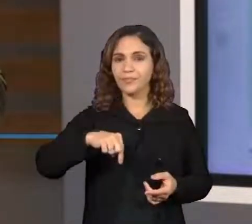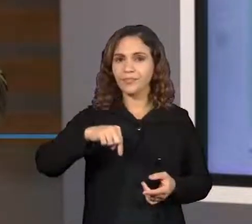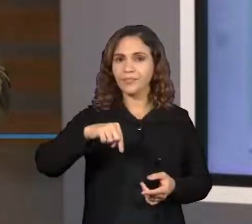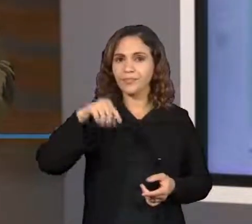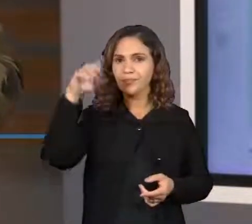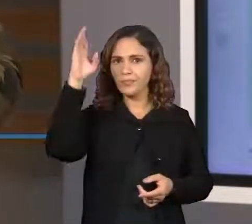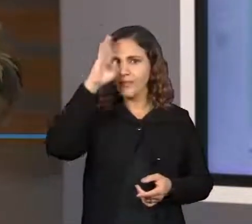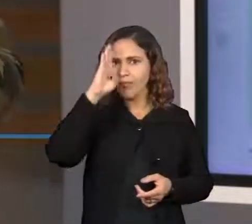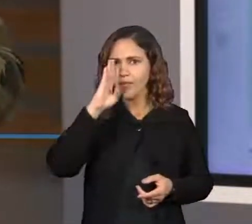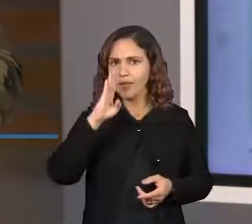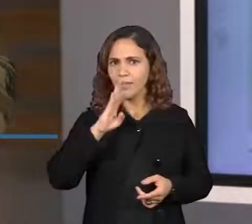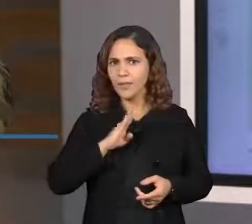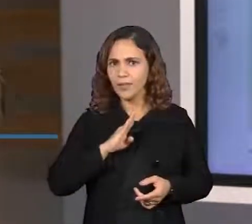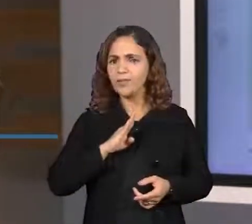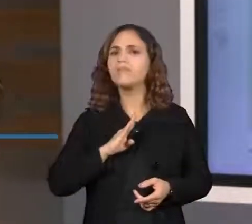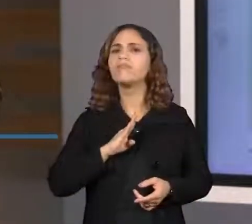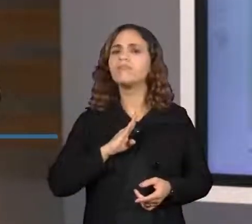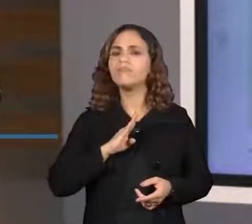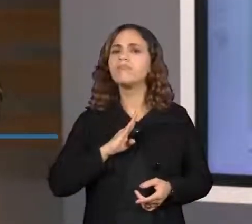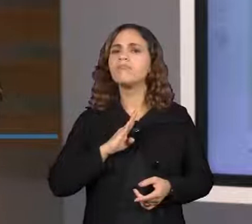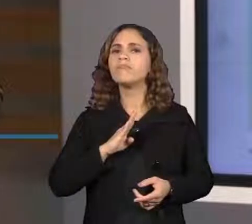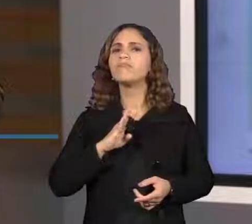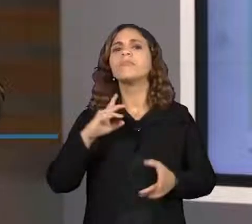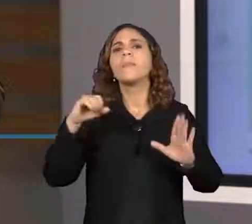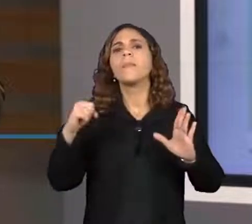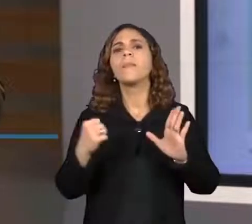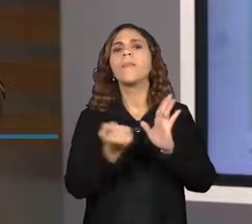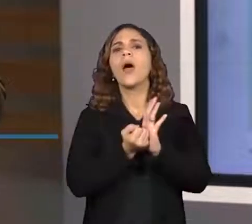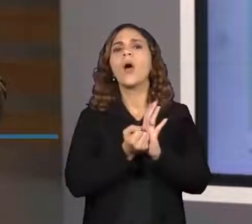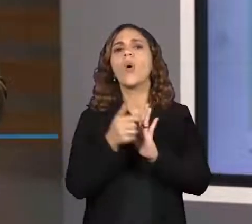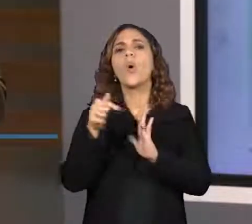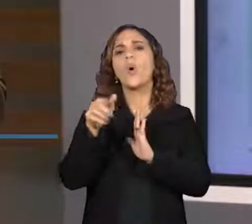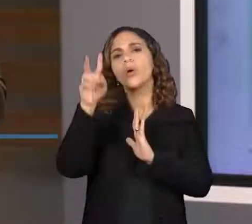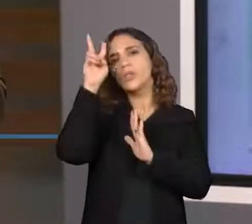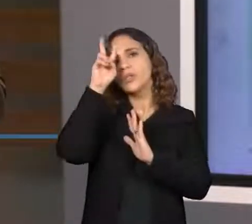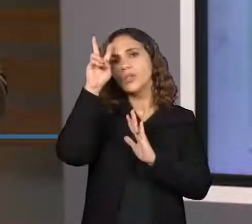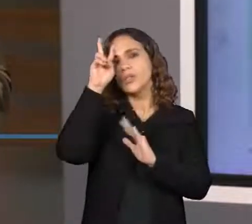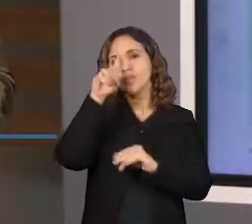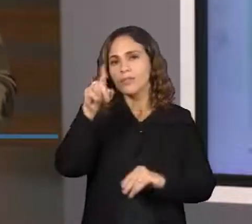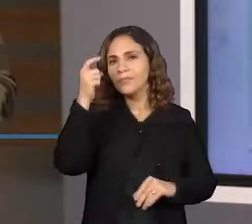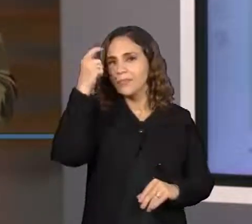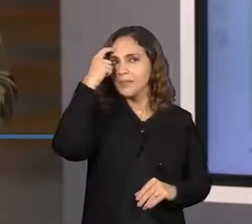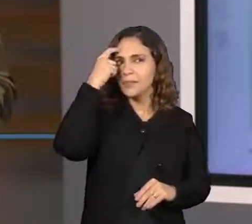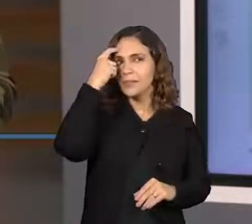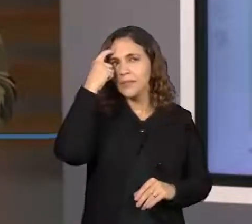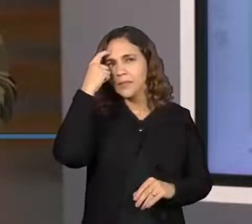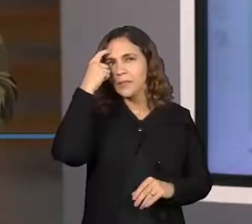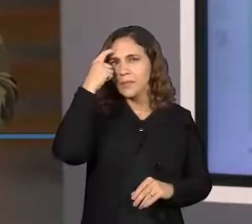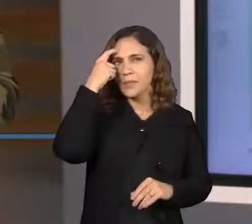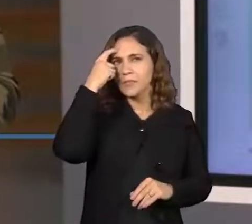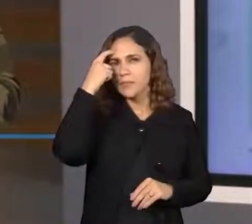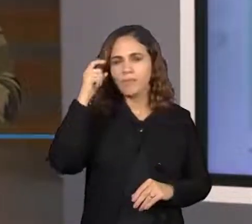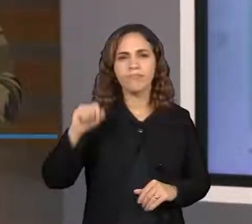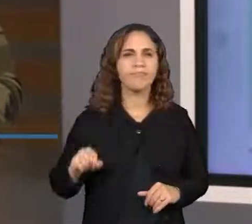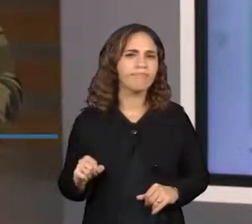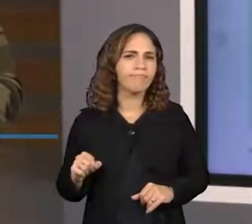e constituiu a história do Brasil? Vai pensando aí, vai pensando aí em história.